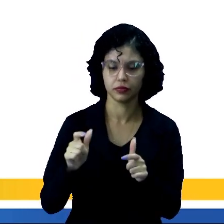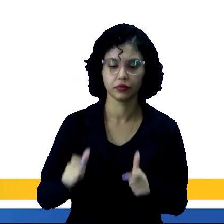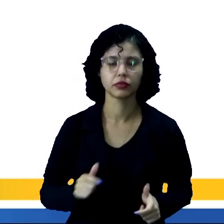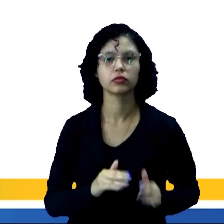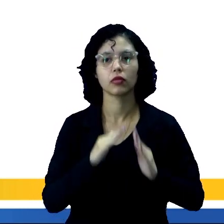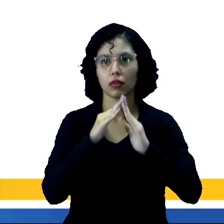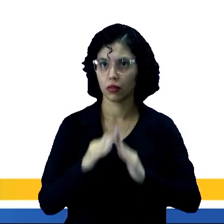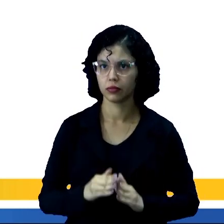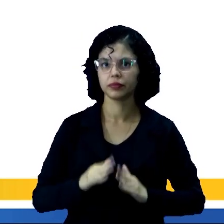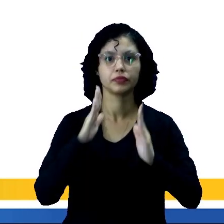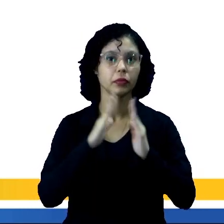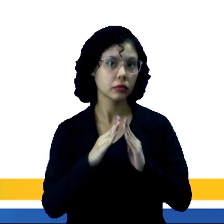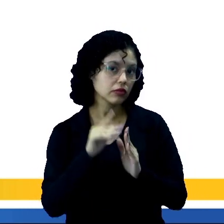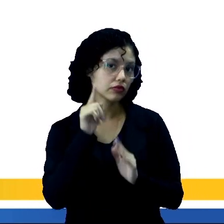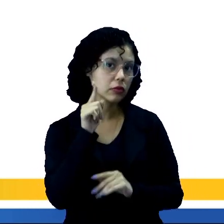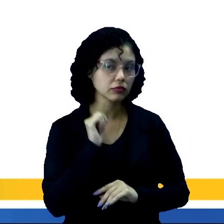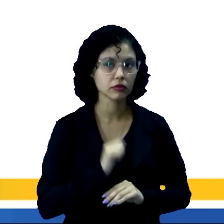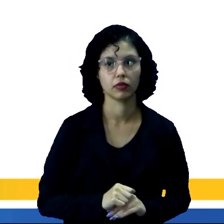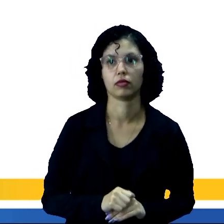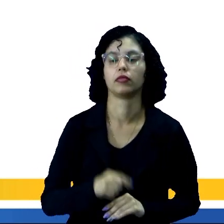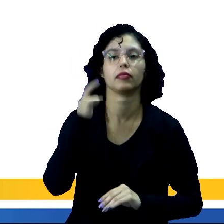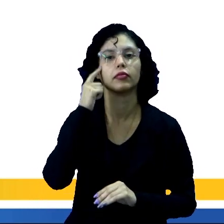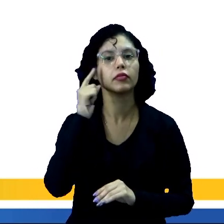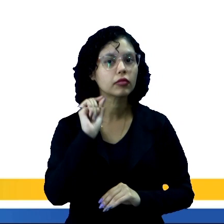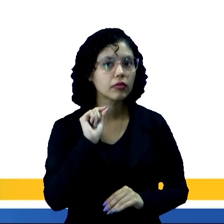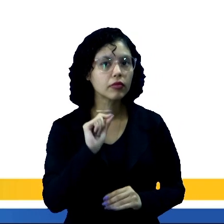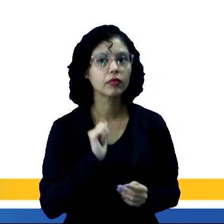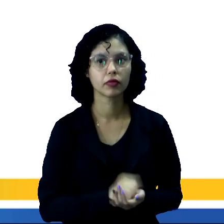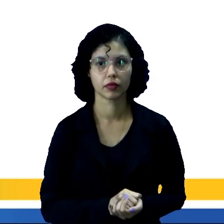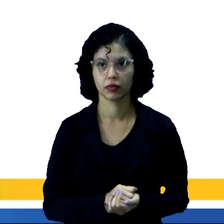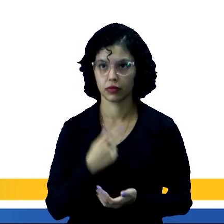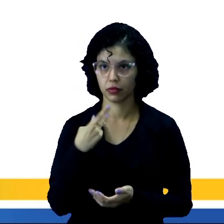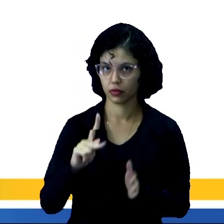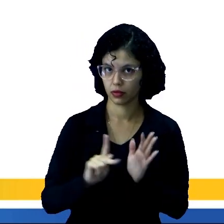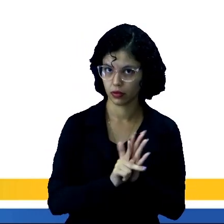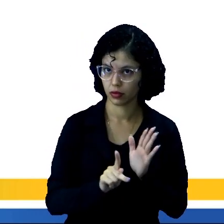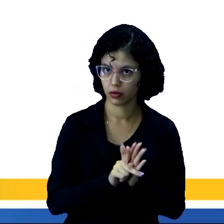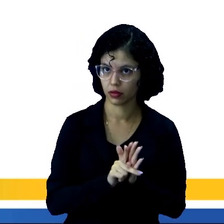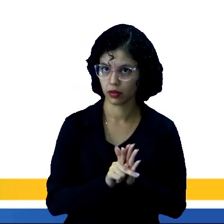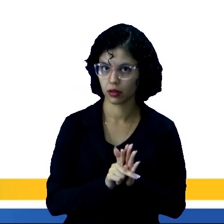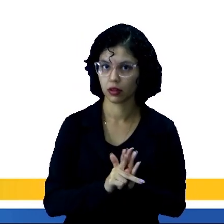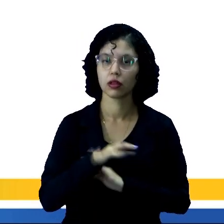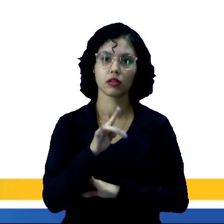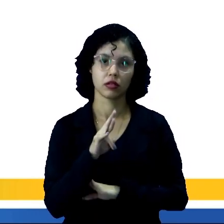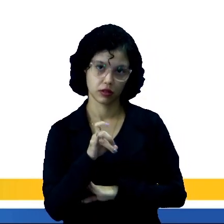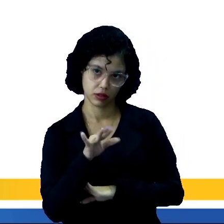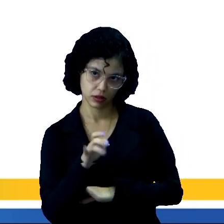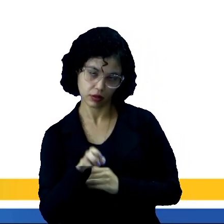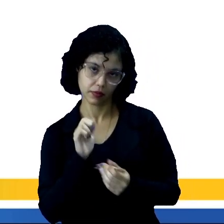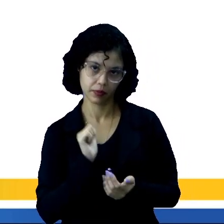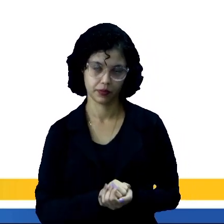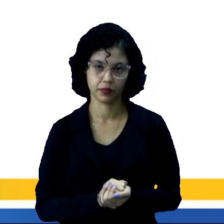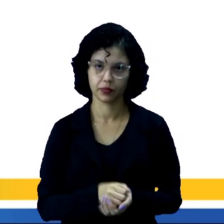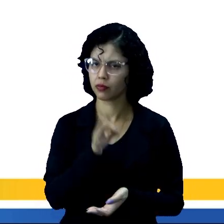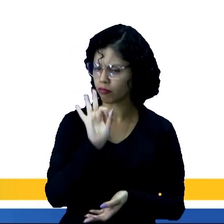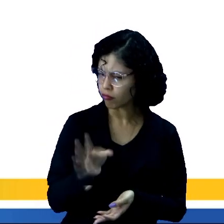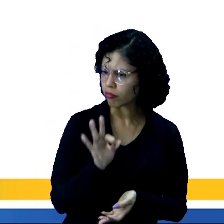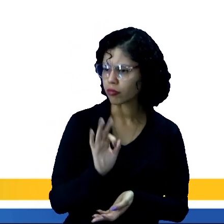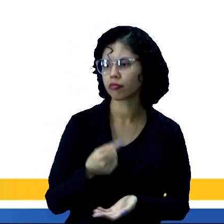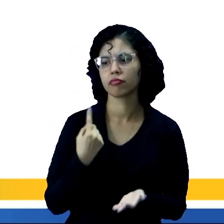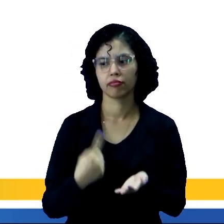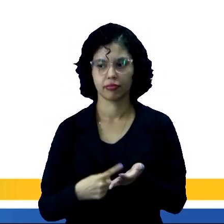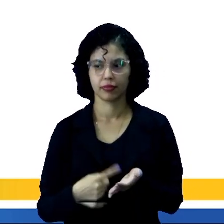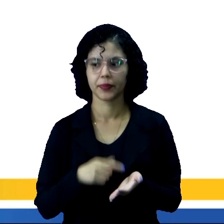você mora, né? Da sua casa, você vai pensar que o seu terreno, ele é a sua propriedade e você certamente pode